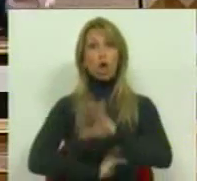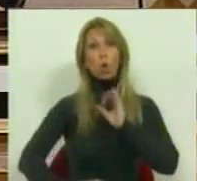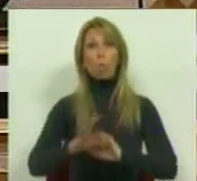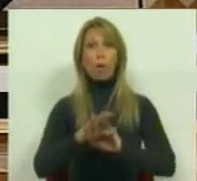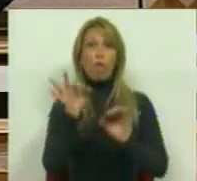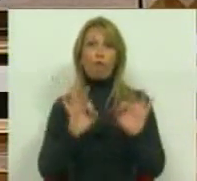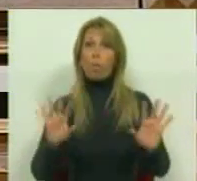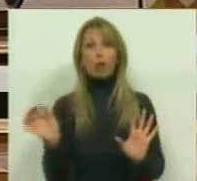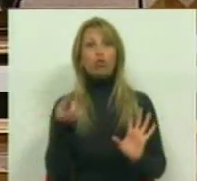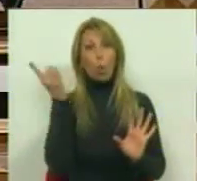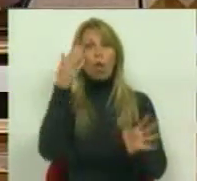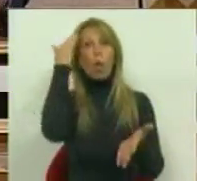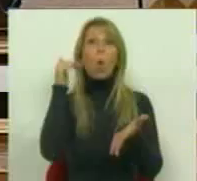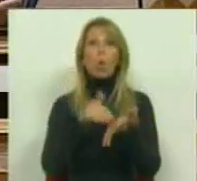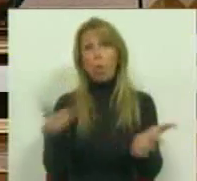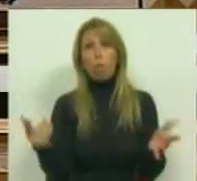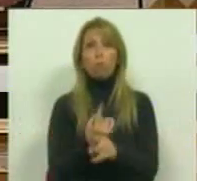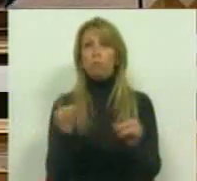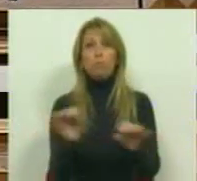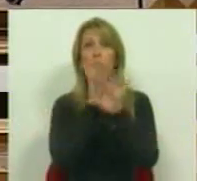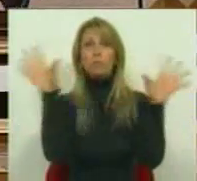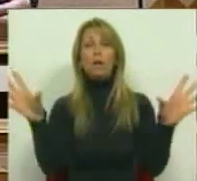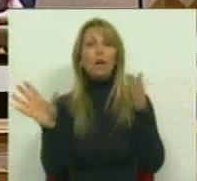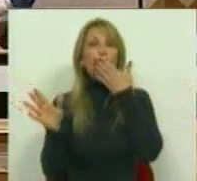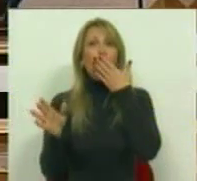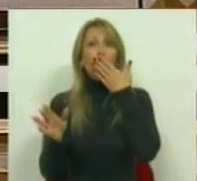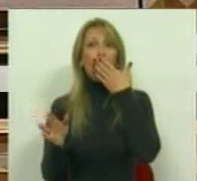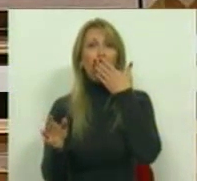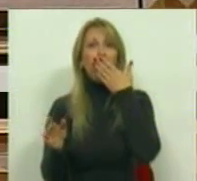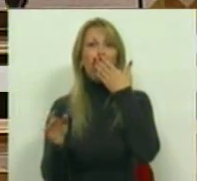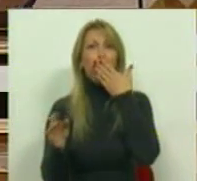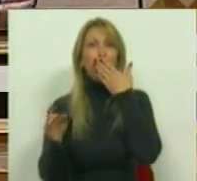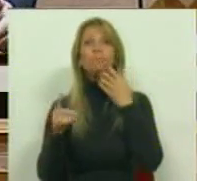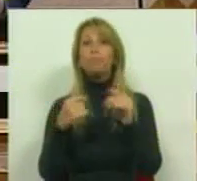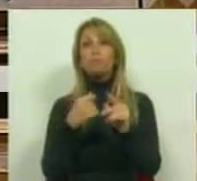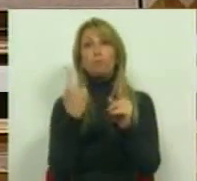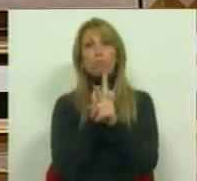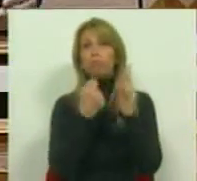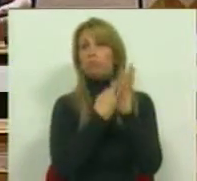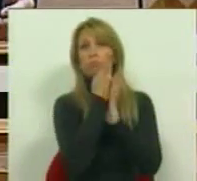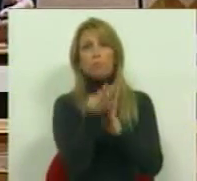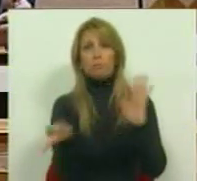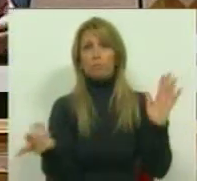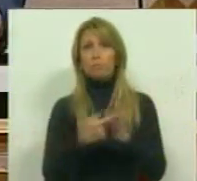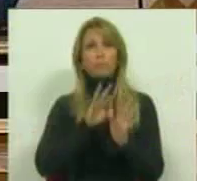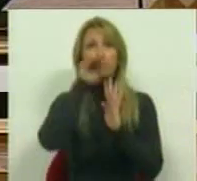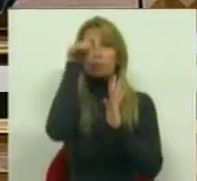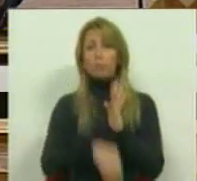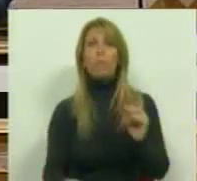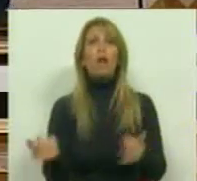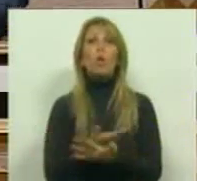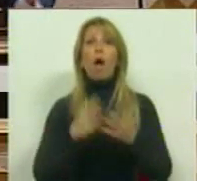óbvio, ou seja, um conjunto de indicadores de recessão económica, de abrandamento da atividade